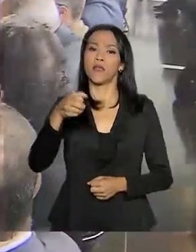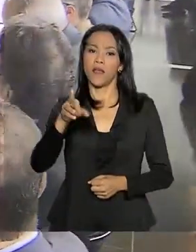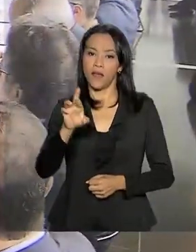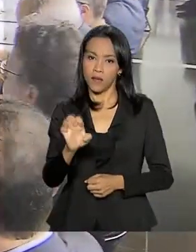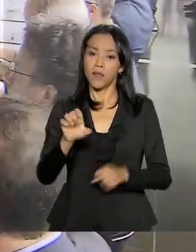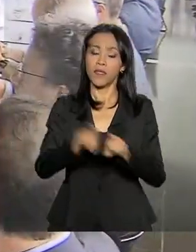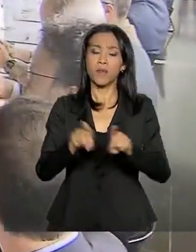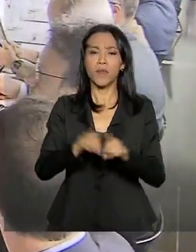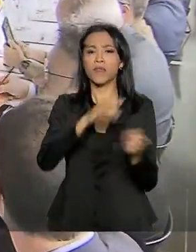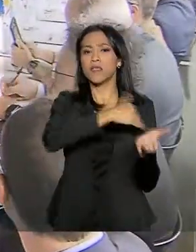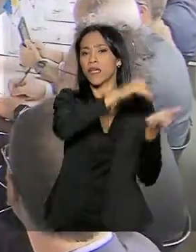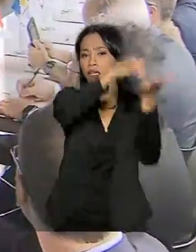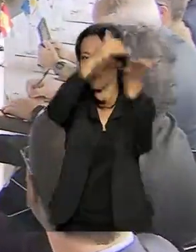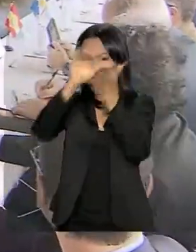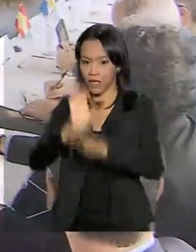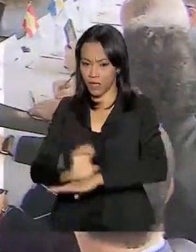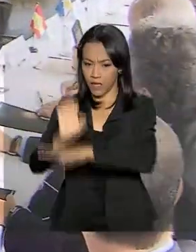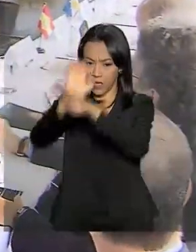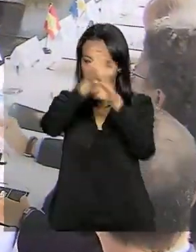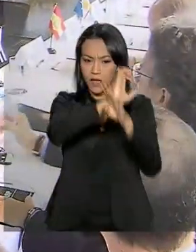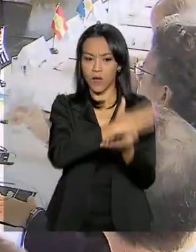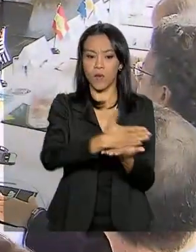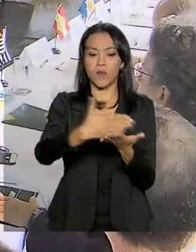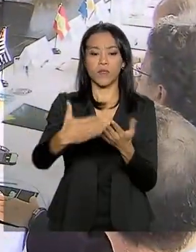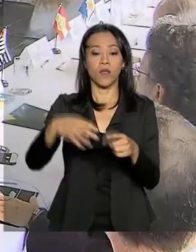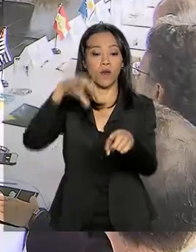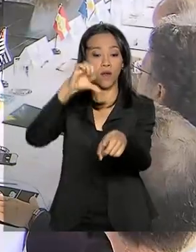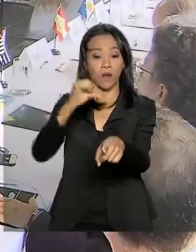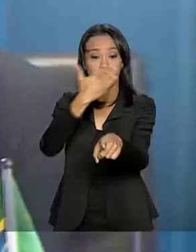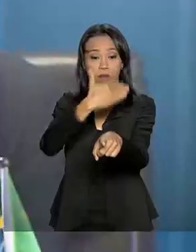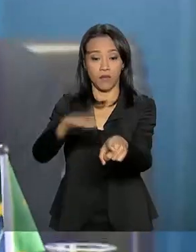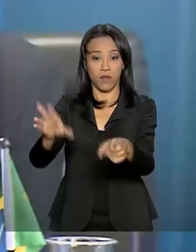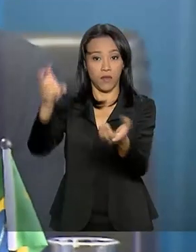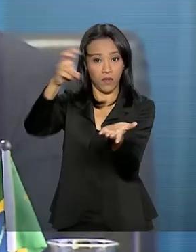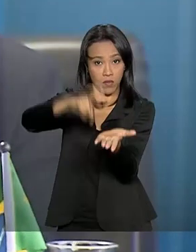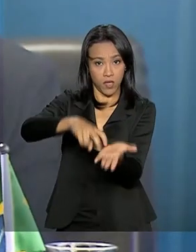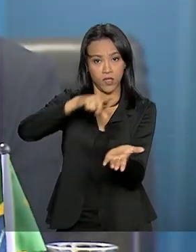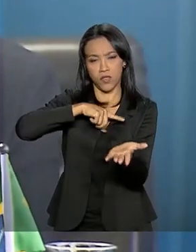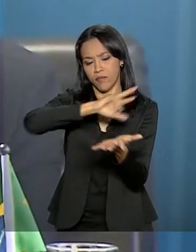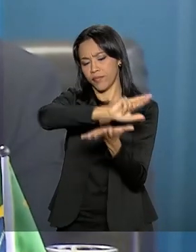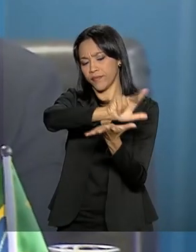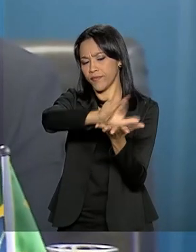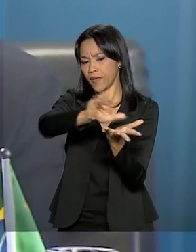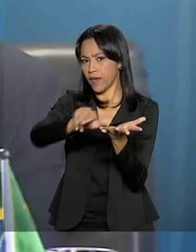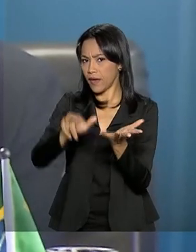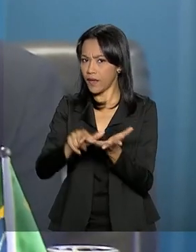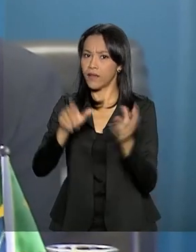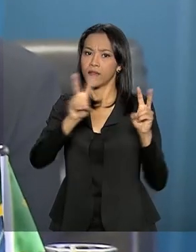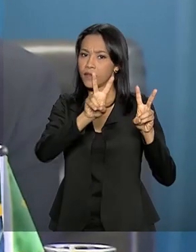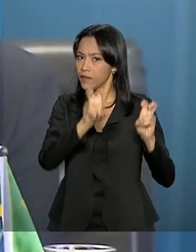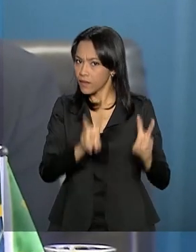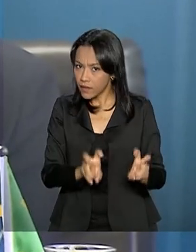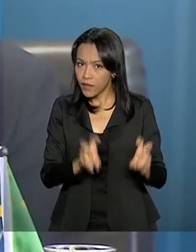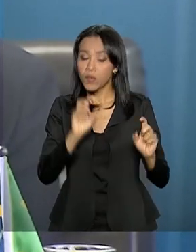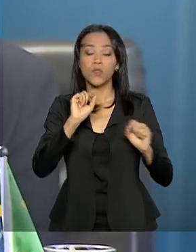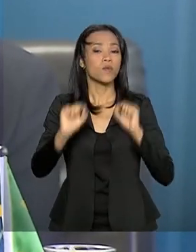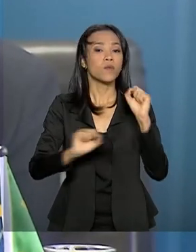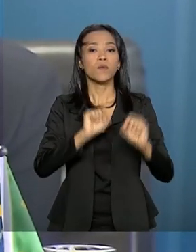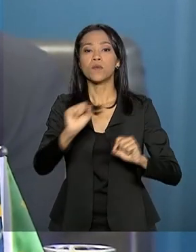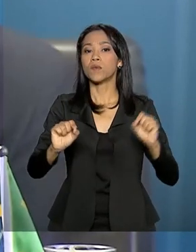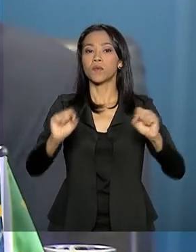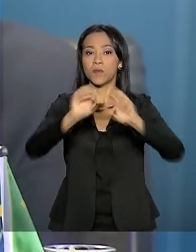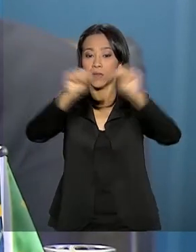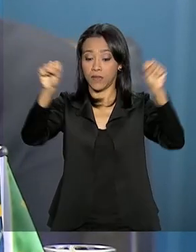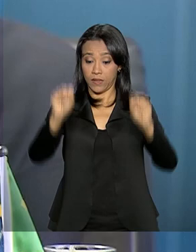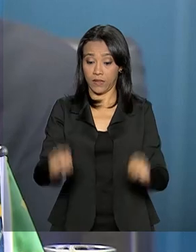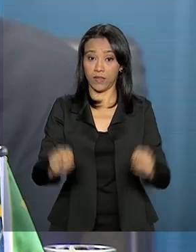reunião começou às oito e meia da manhã, na pauta, vários assuntos relacionados ao Sistema Único de Segurança Pública